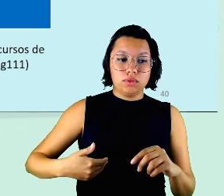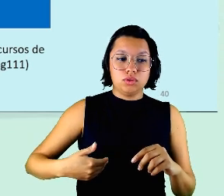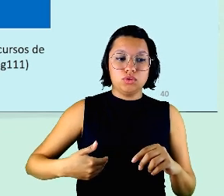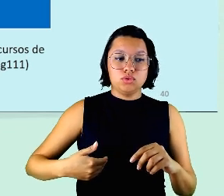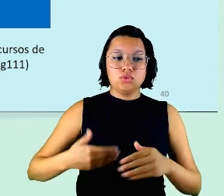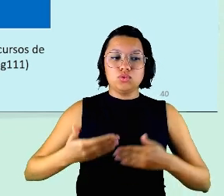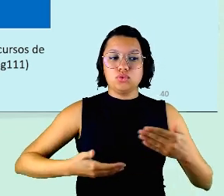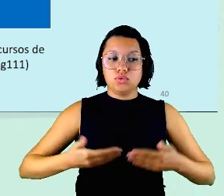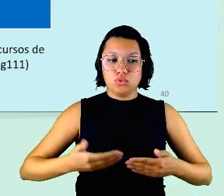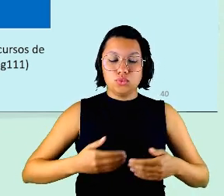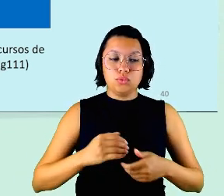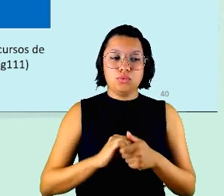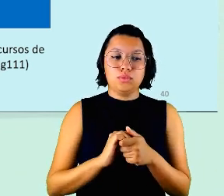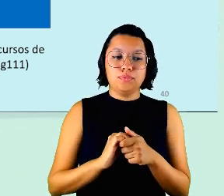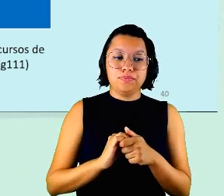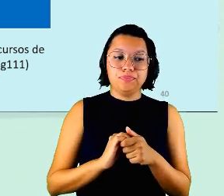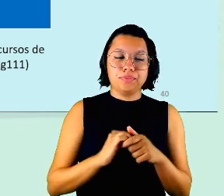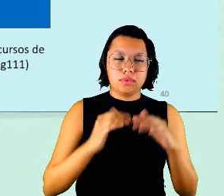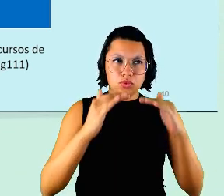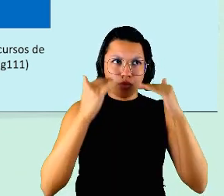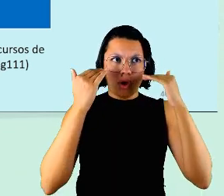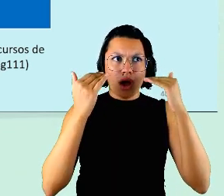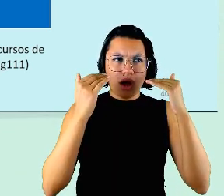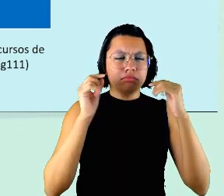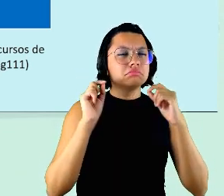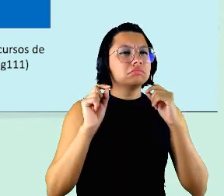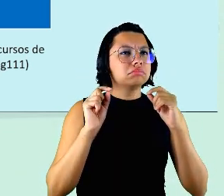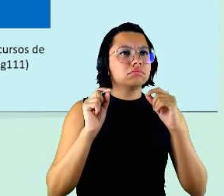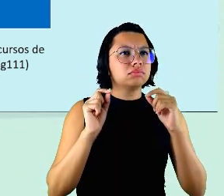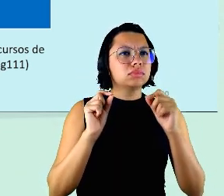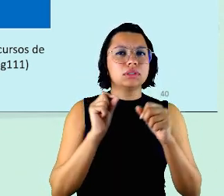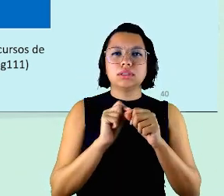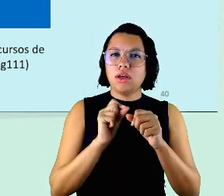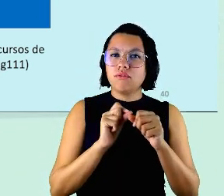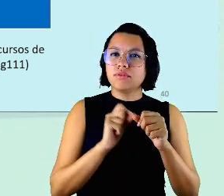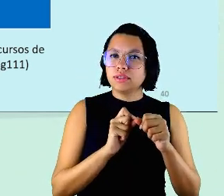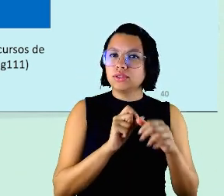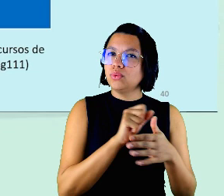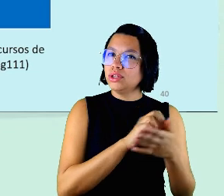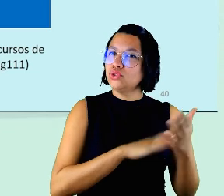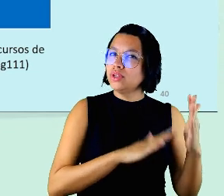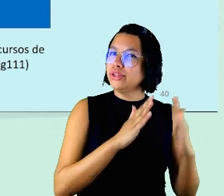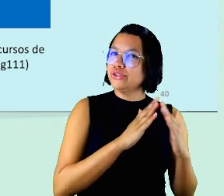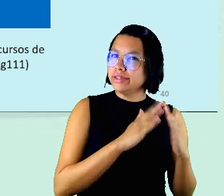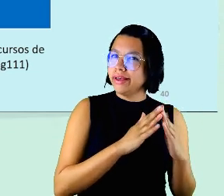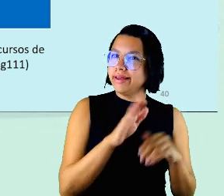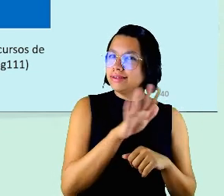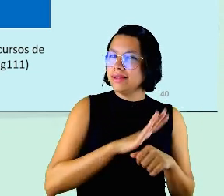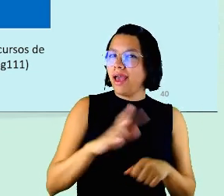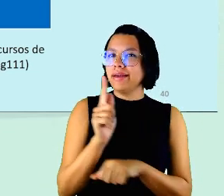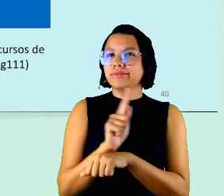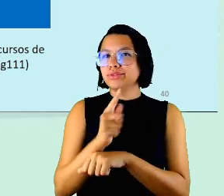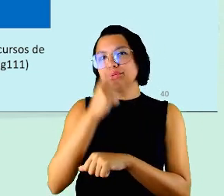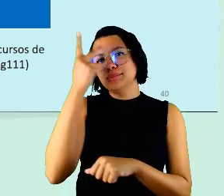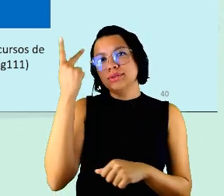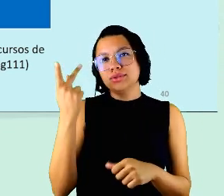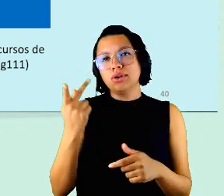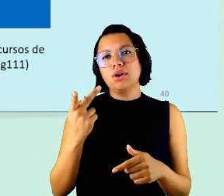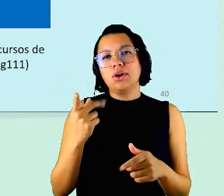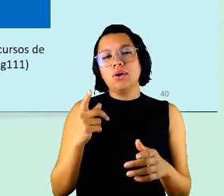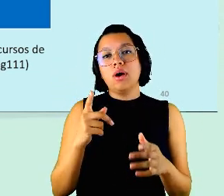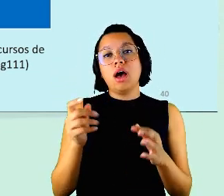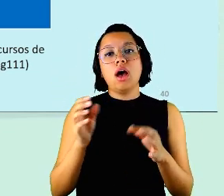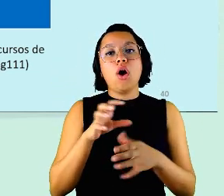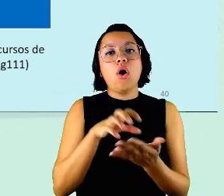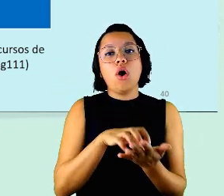atenção é que se está fazendo a lição de casa na área de gestão de pessoas as organizações